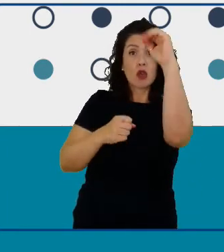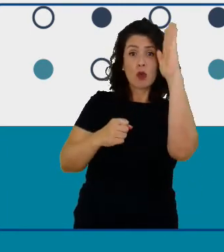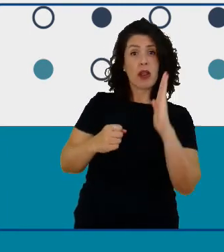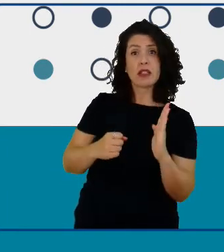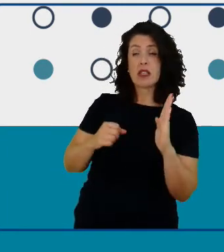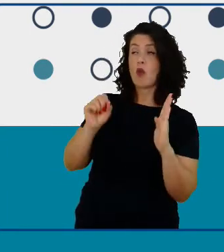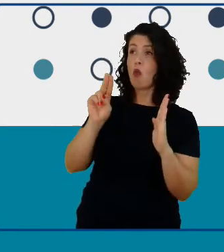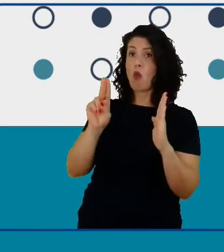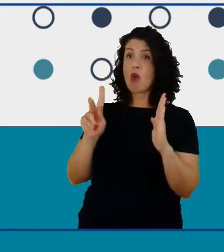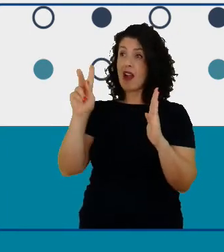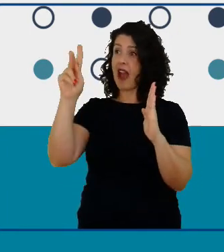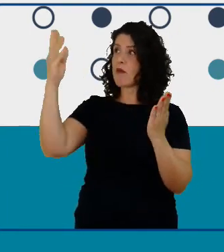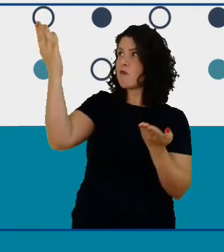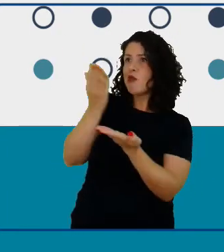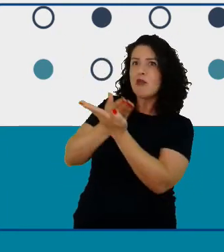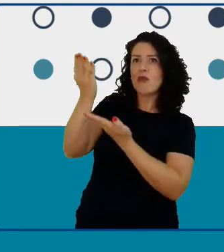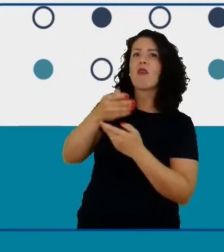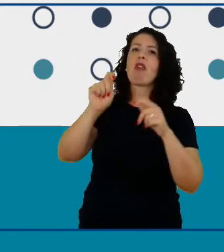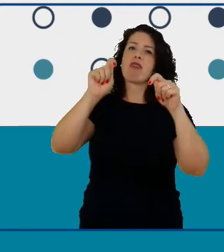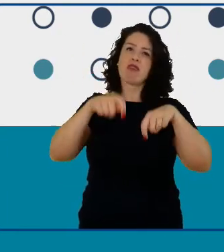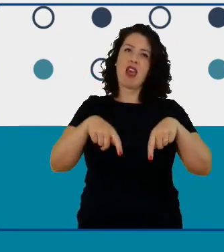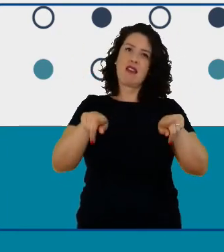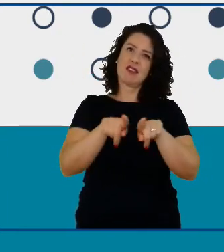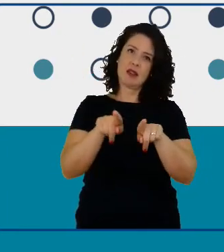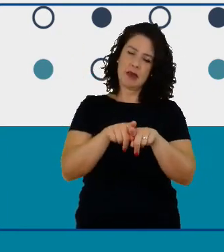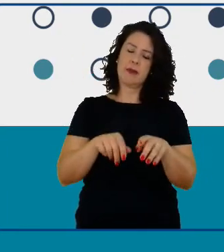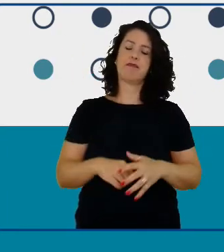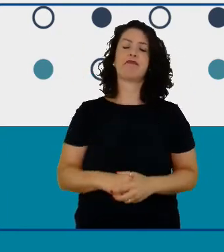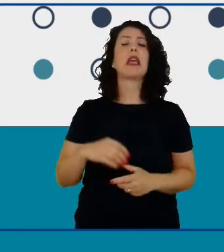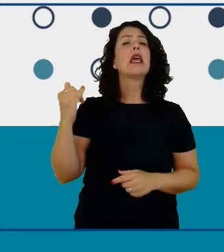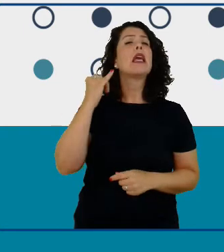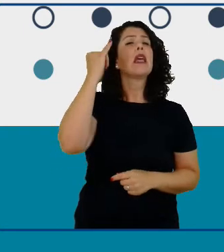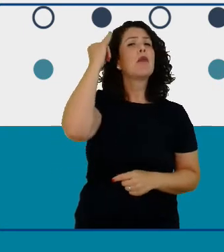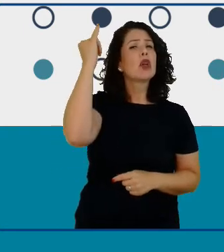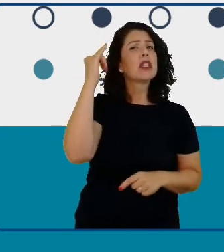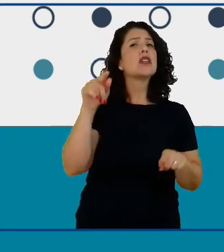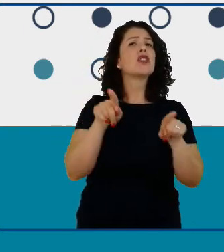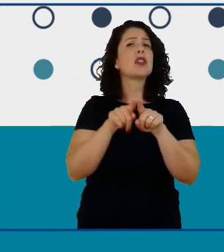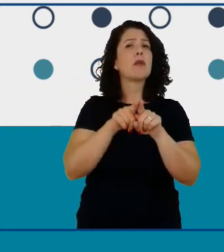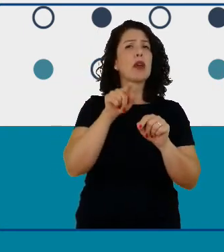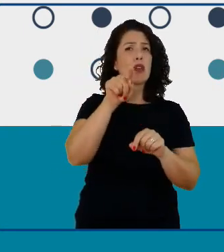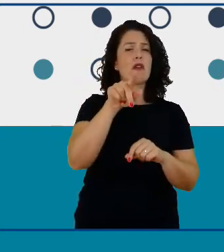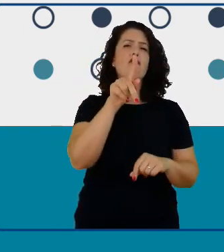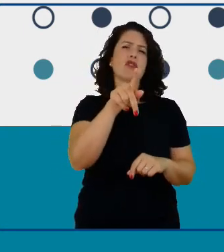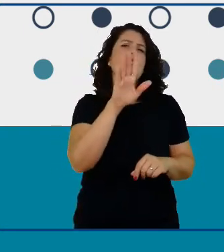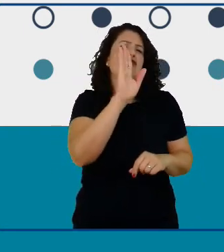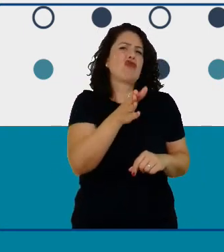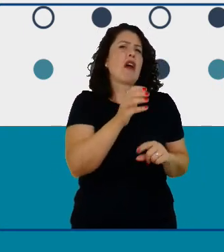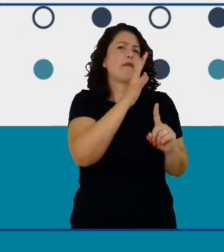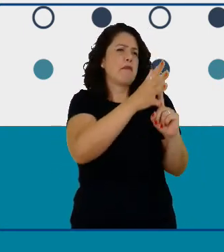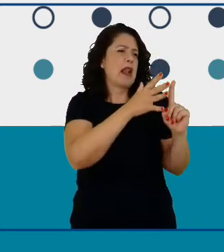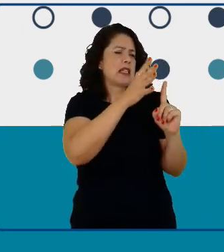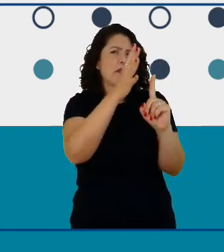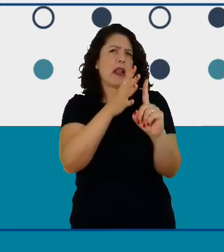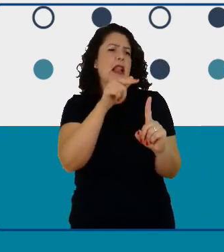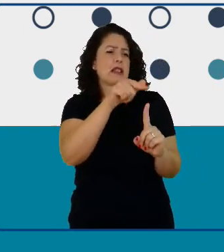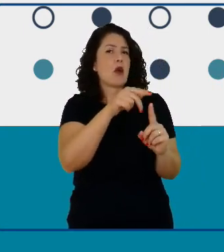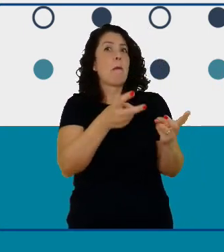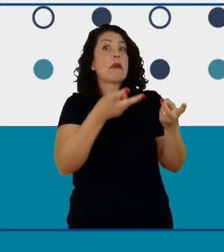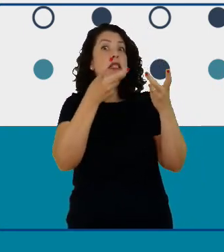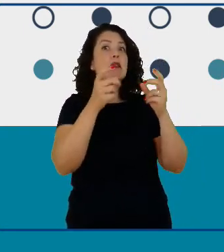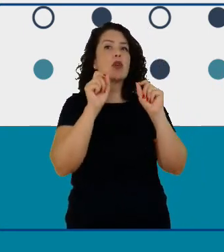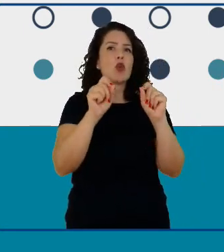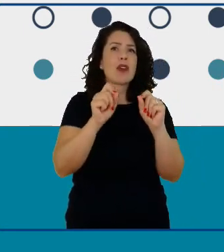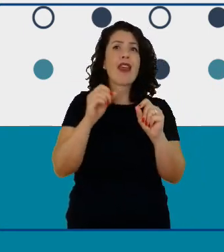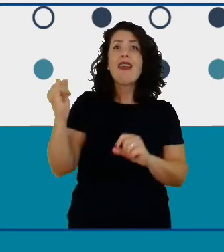acredito que seja importante até citar que nas falas de vocês isso também ficou bem nítido sobre a importância desse